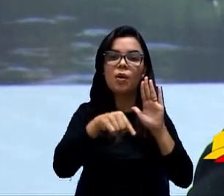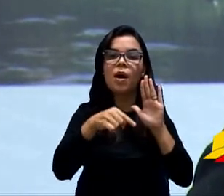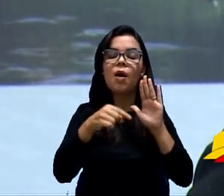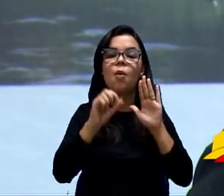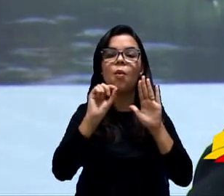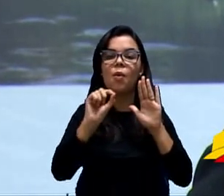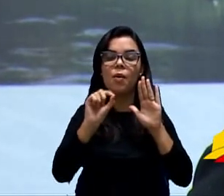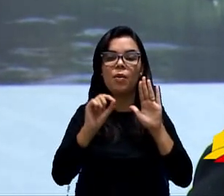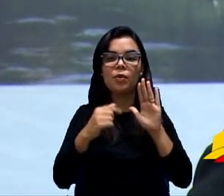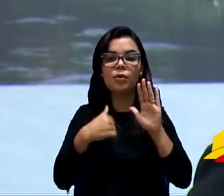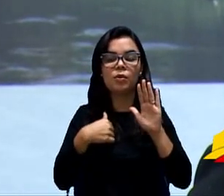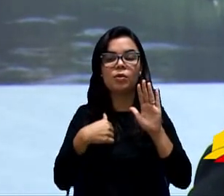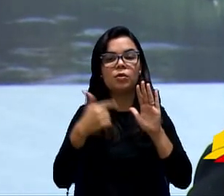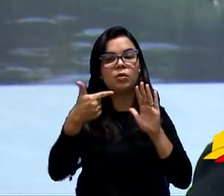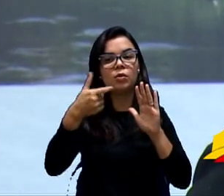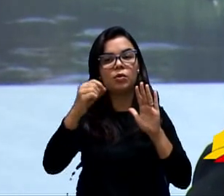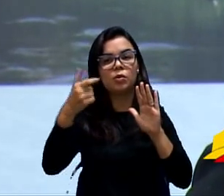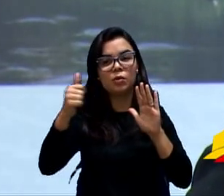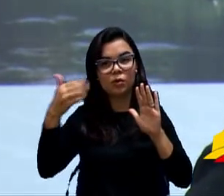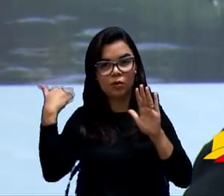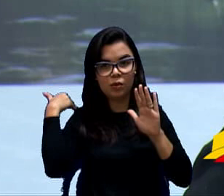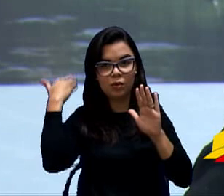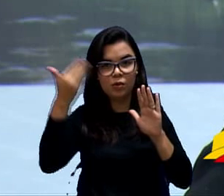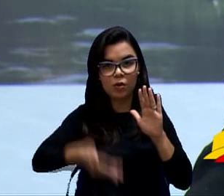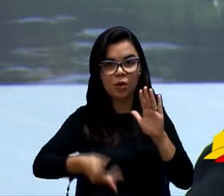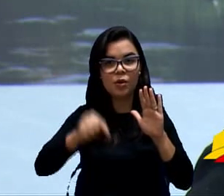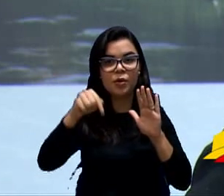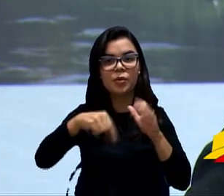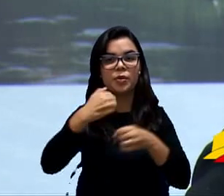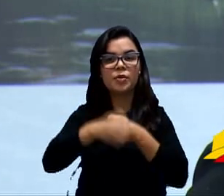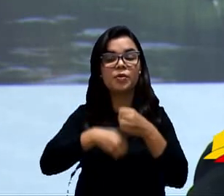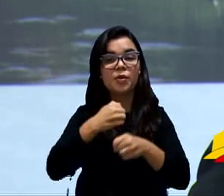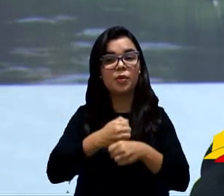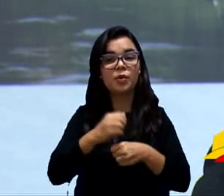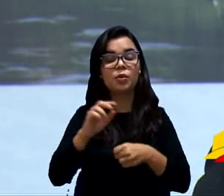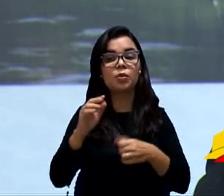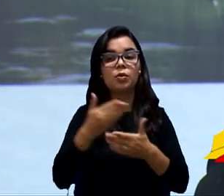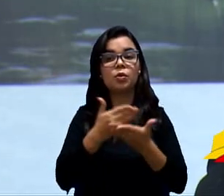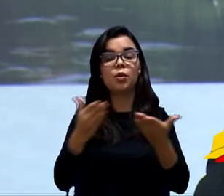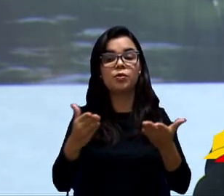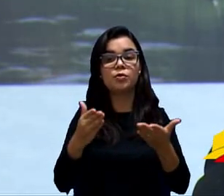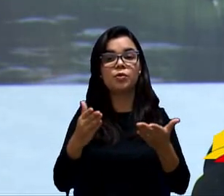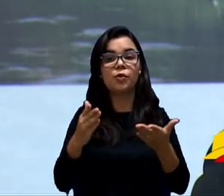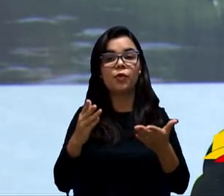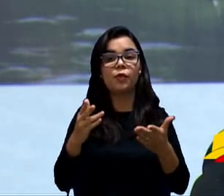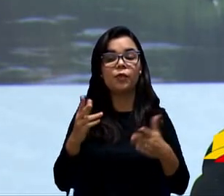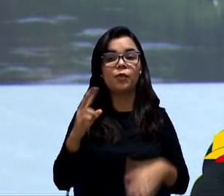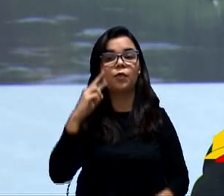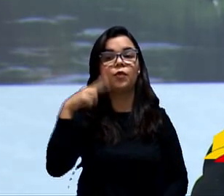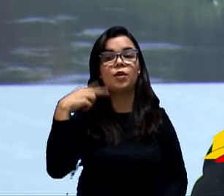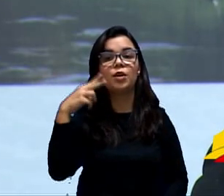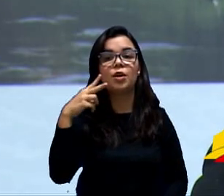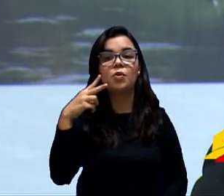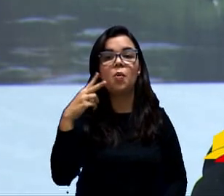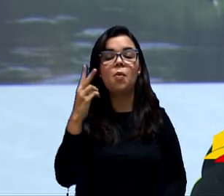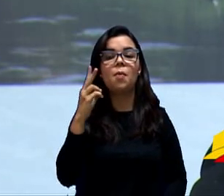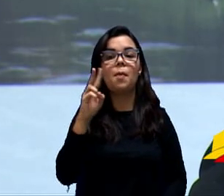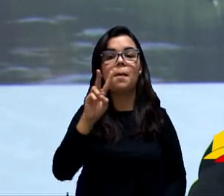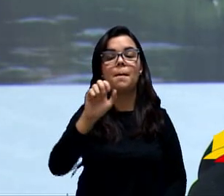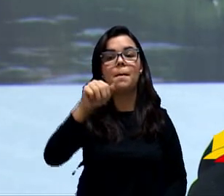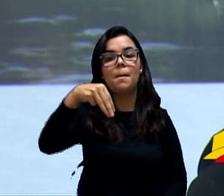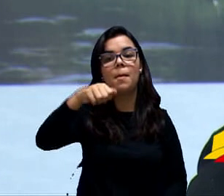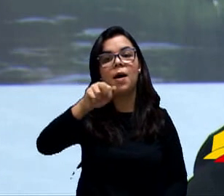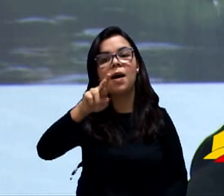vereador e sempre o vereador, nosso eterno líder, vereador Martinez, a quem aproveita e manda um abraço, desejando-lhe uma ótima